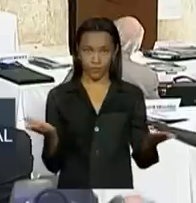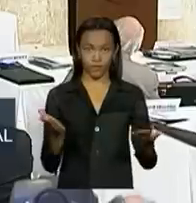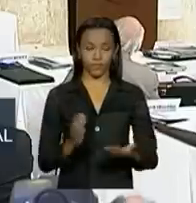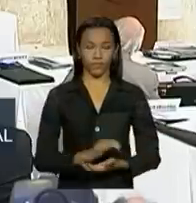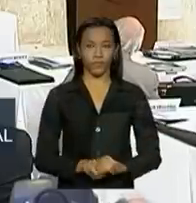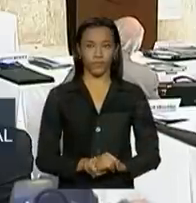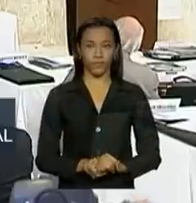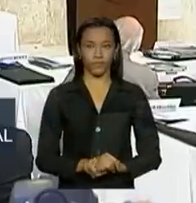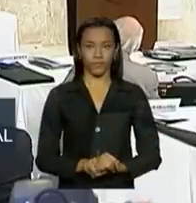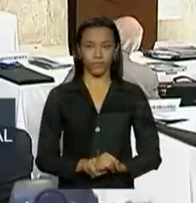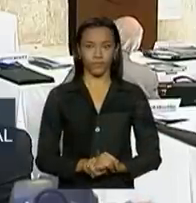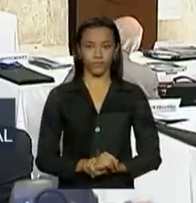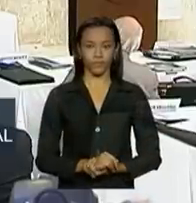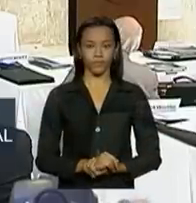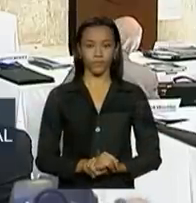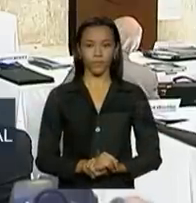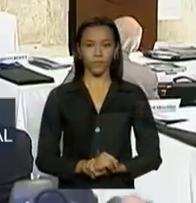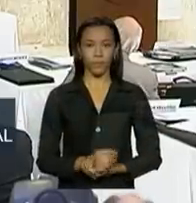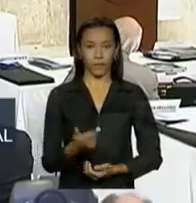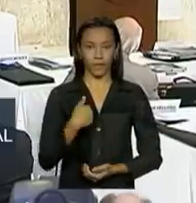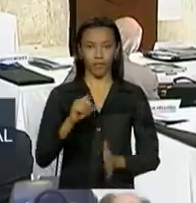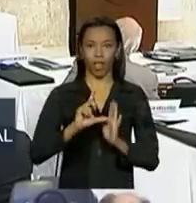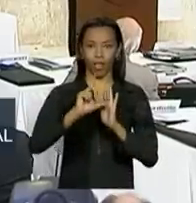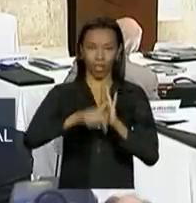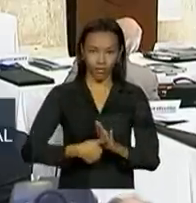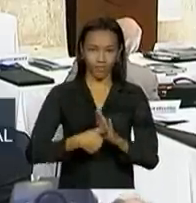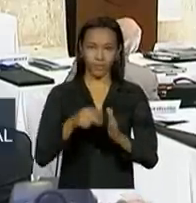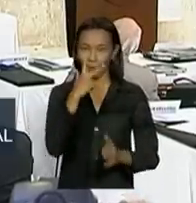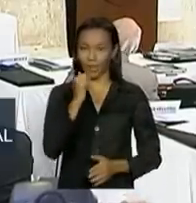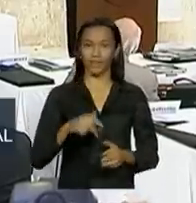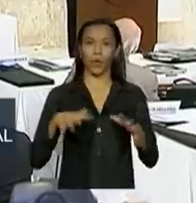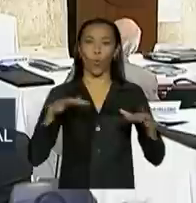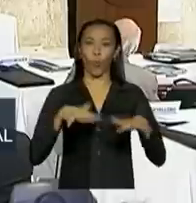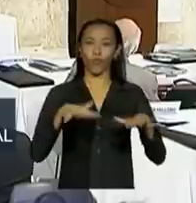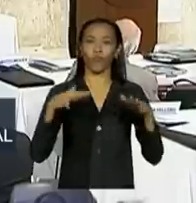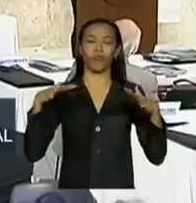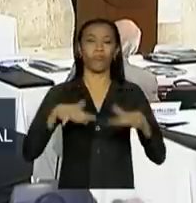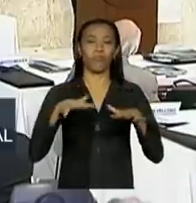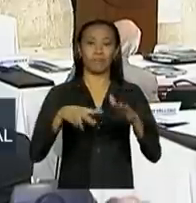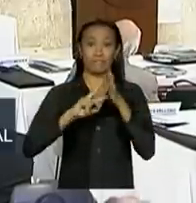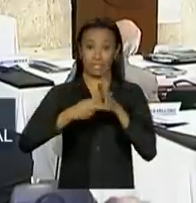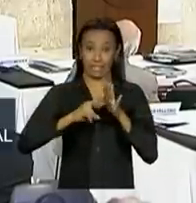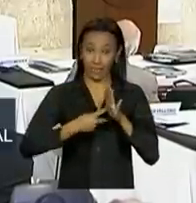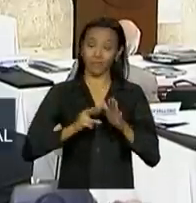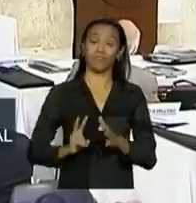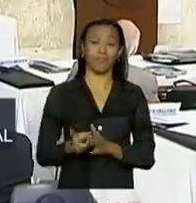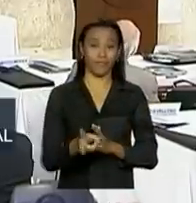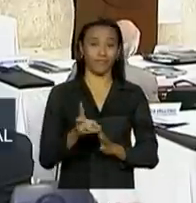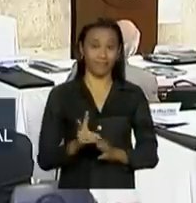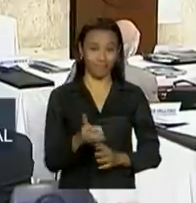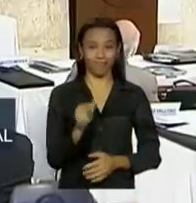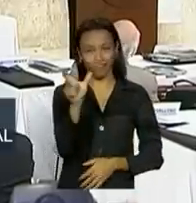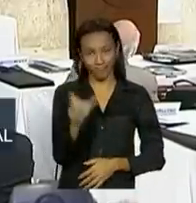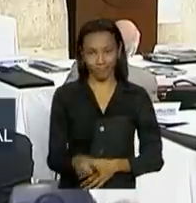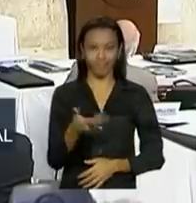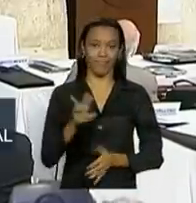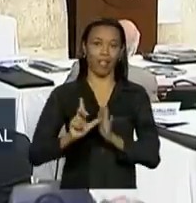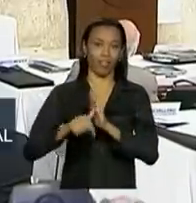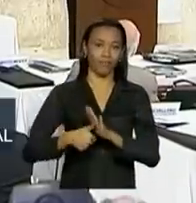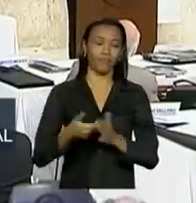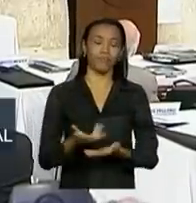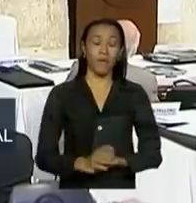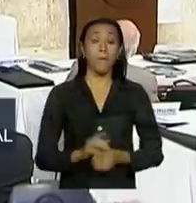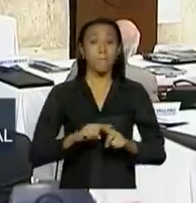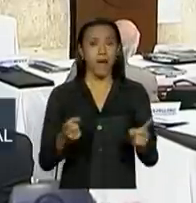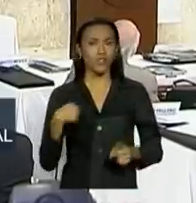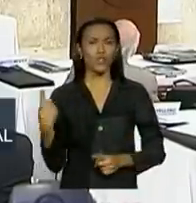O empresário está mais atrasado que o movimento sindical. Aliás, sempre foi, viu, Trevisan? Mas nós estamos